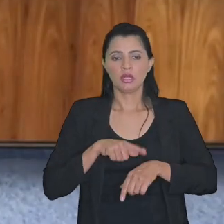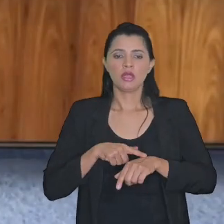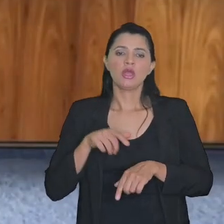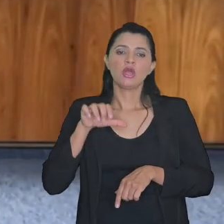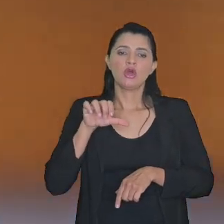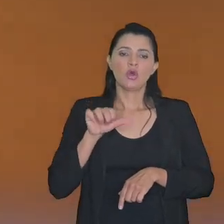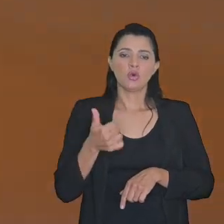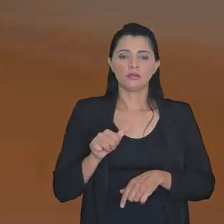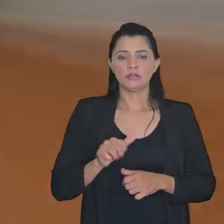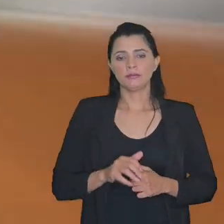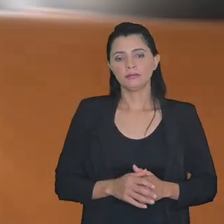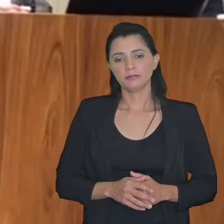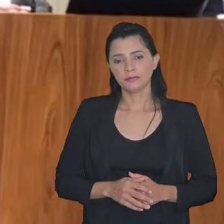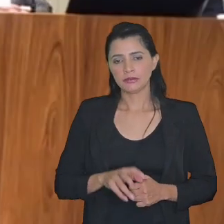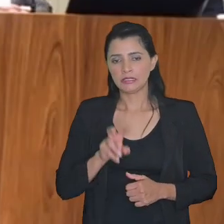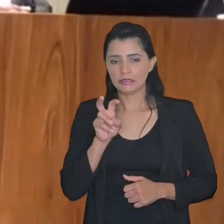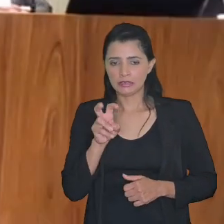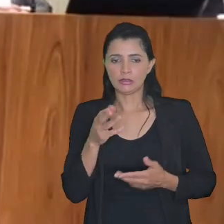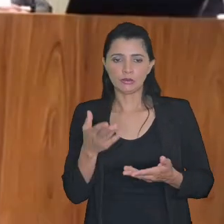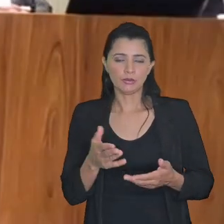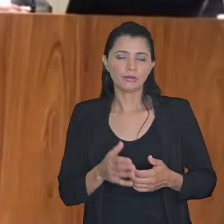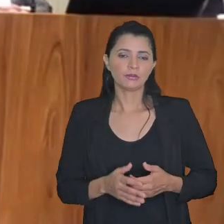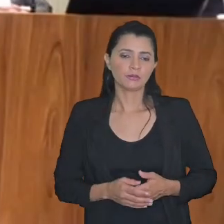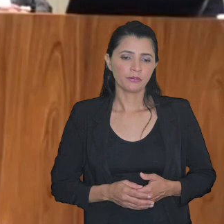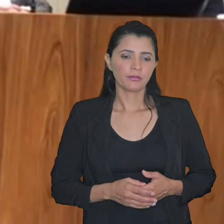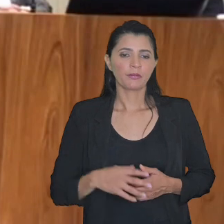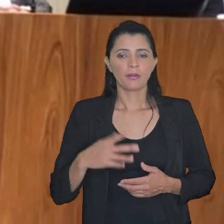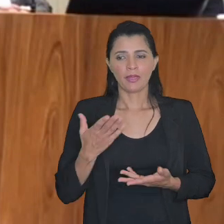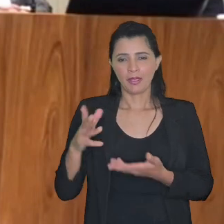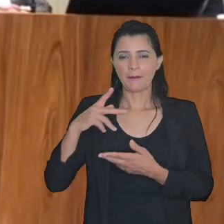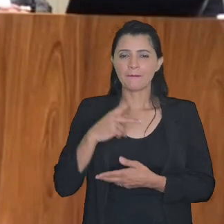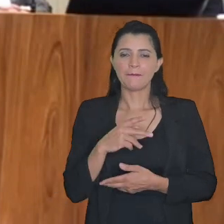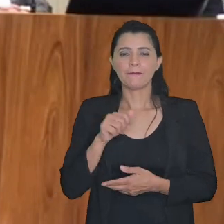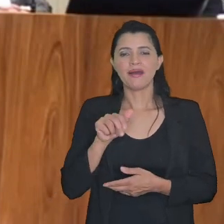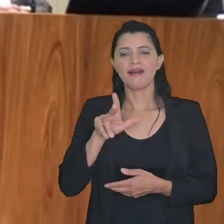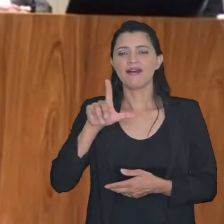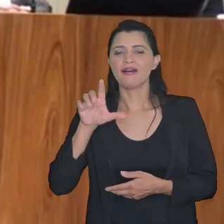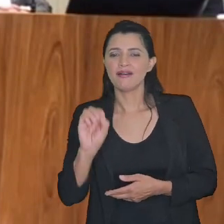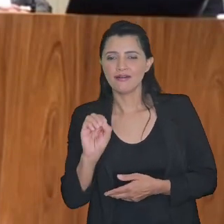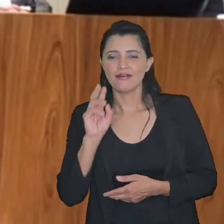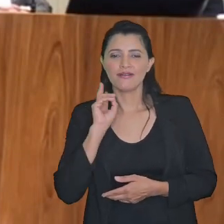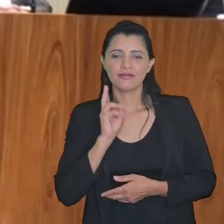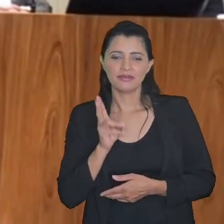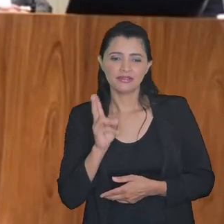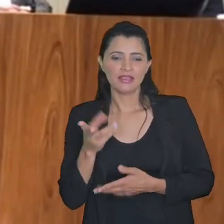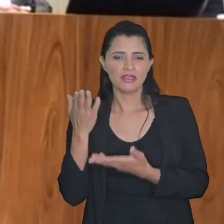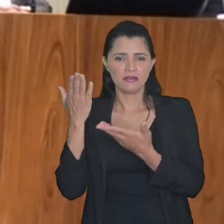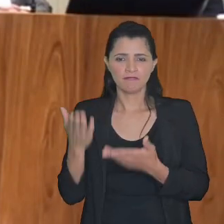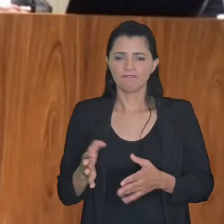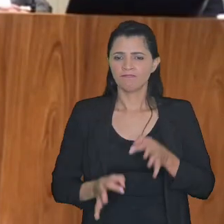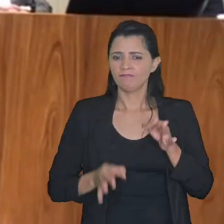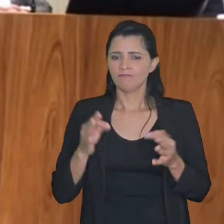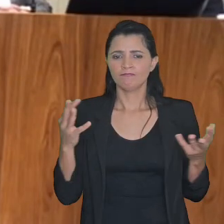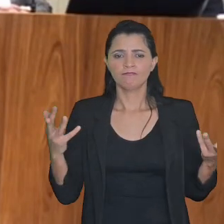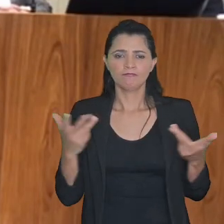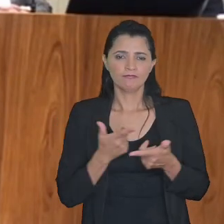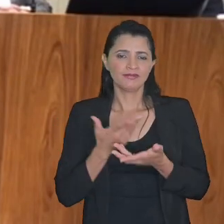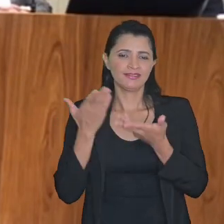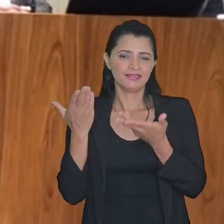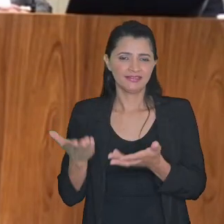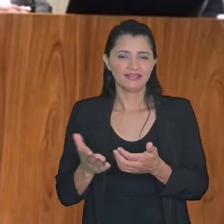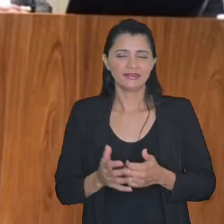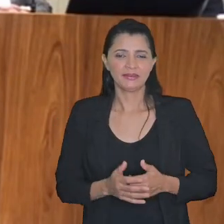11h 11h e o Paulo sempre um um grande magistrado um